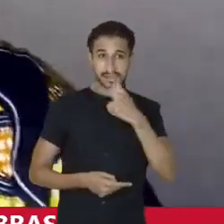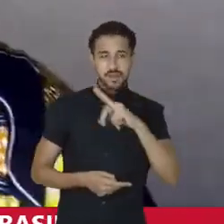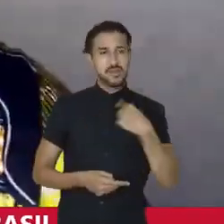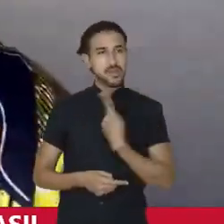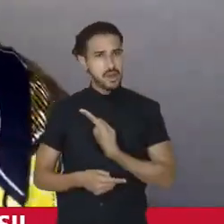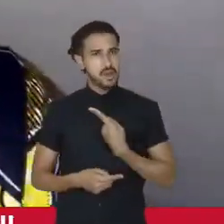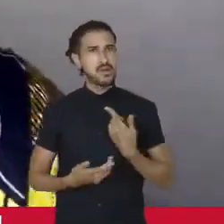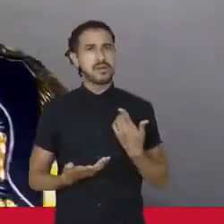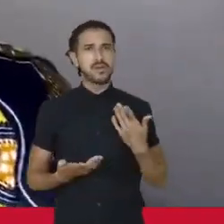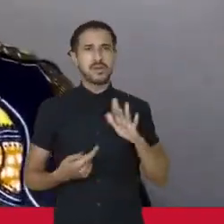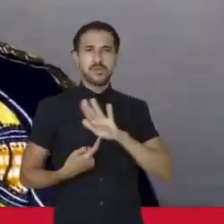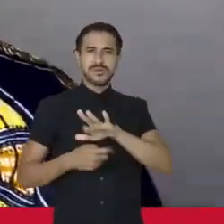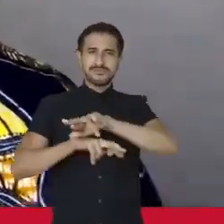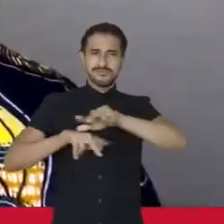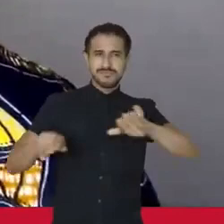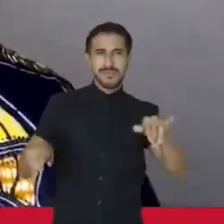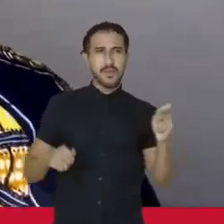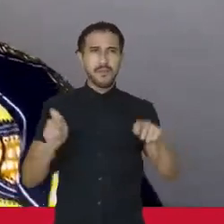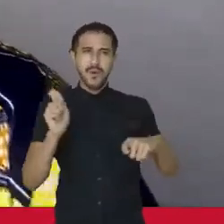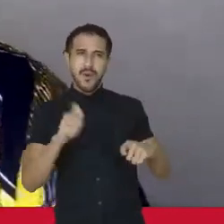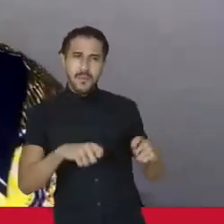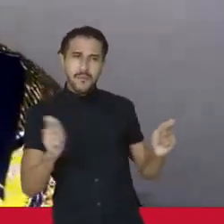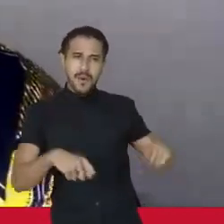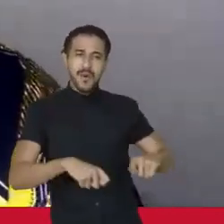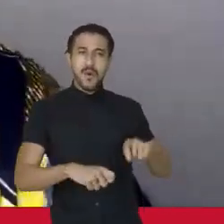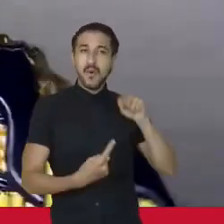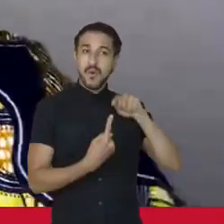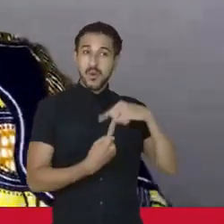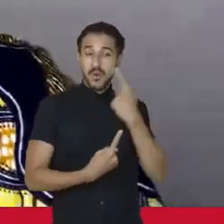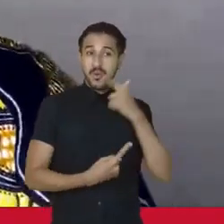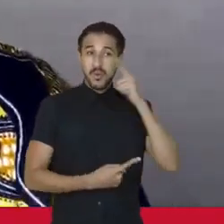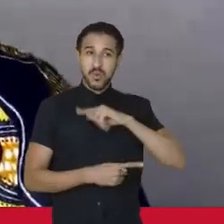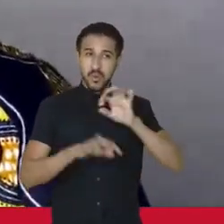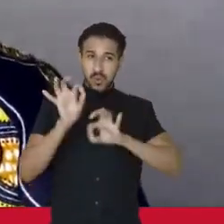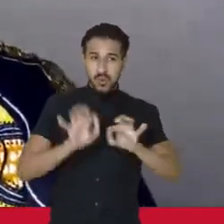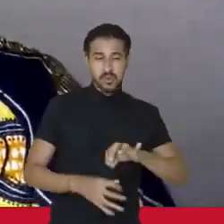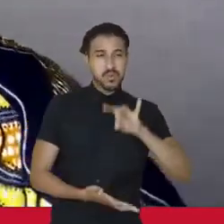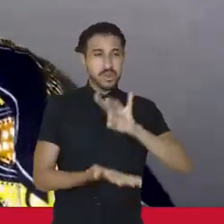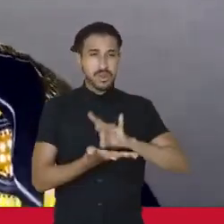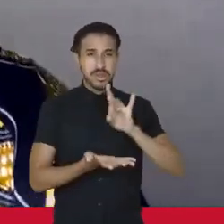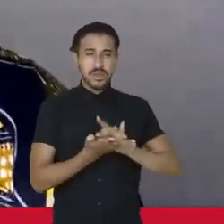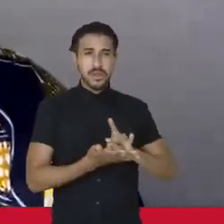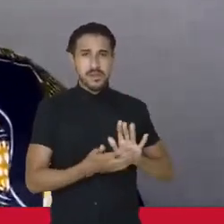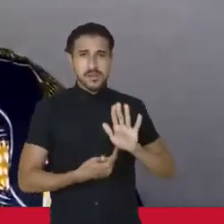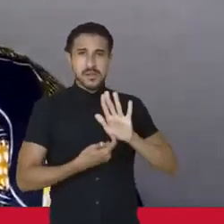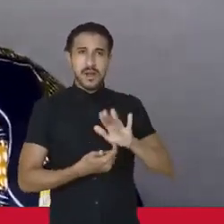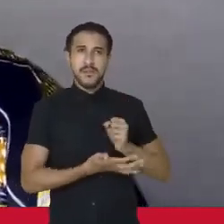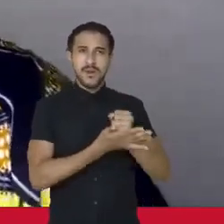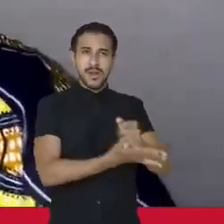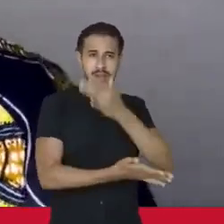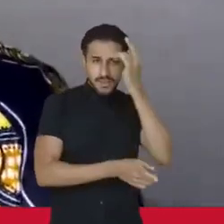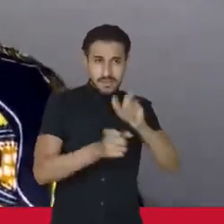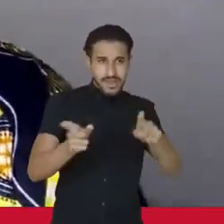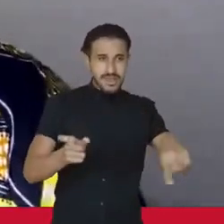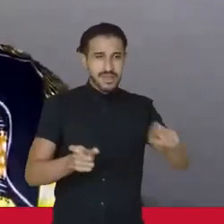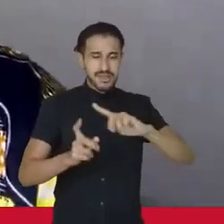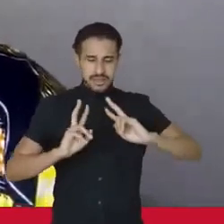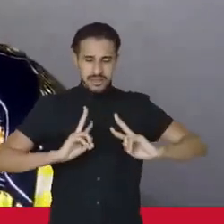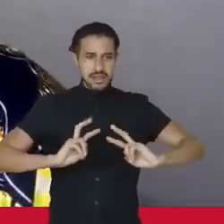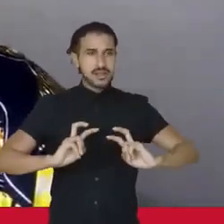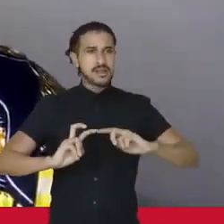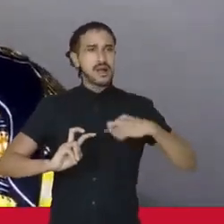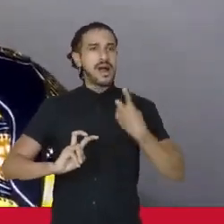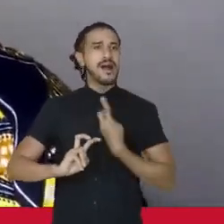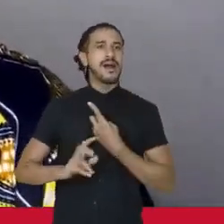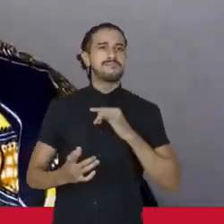tem trazido muitas alternativas para que a gente consiga estruturalmente respaldar as pessoas que se veem nos